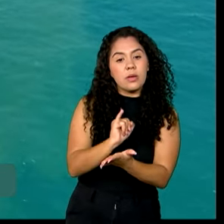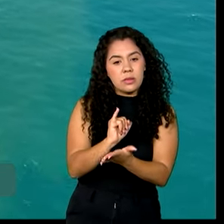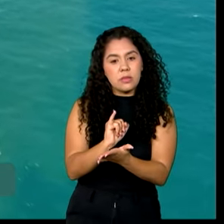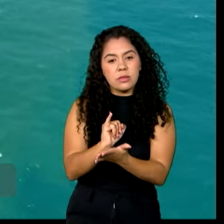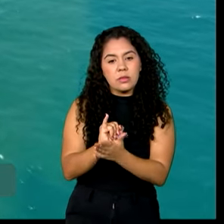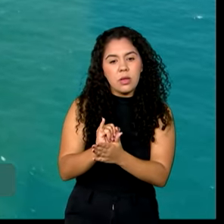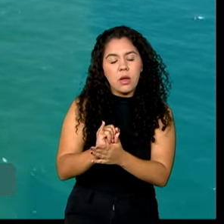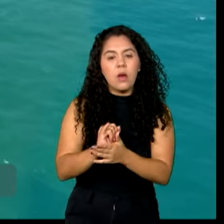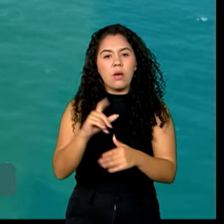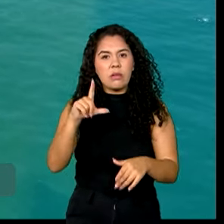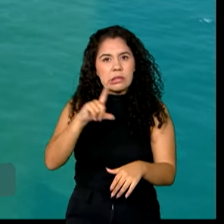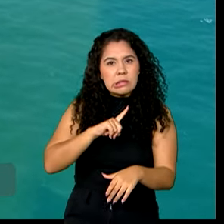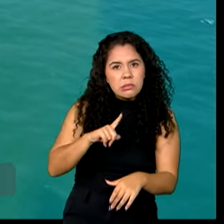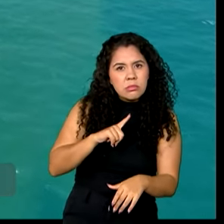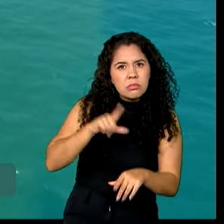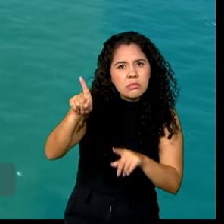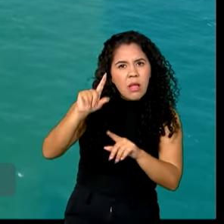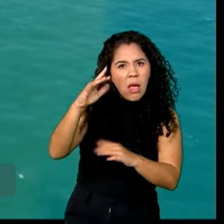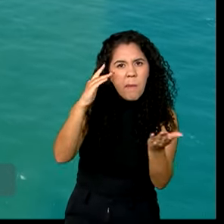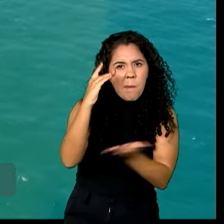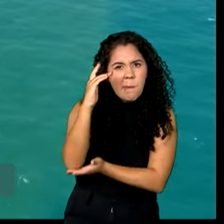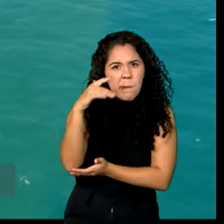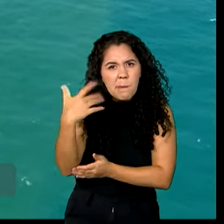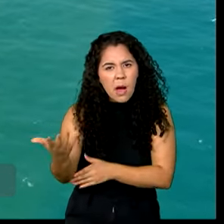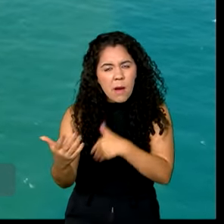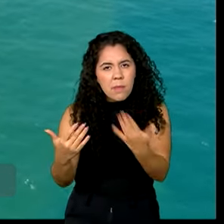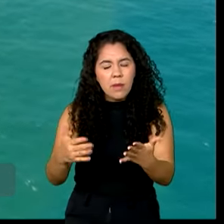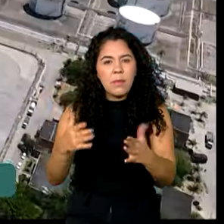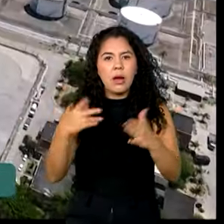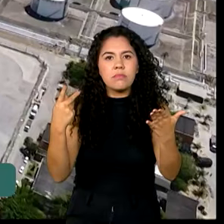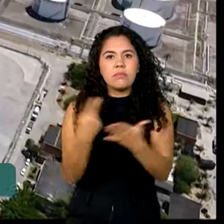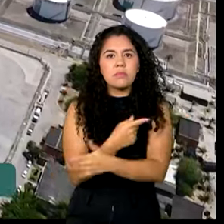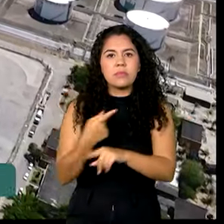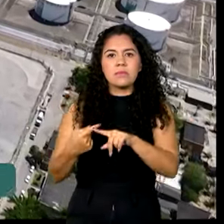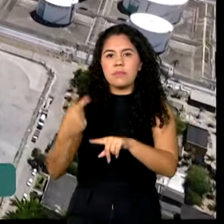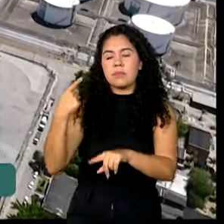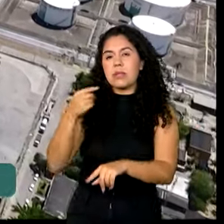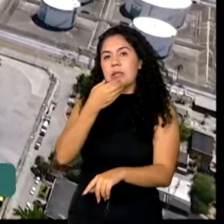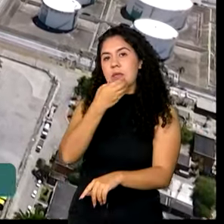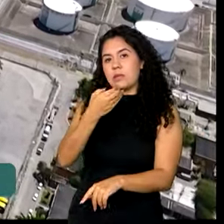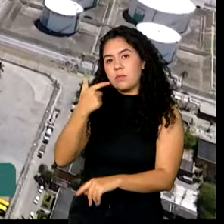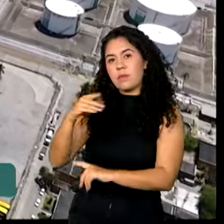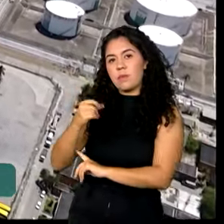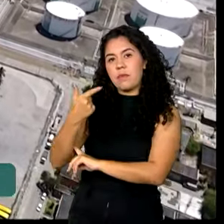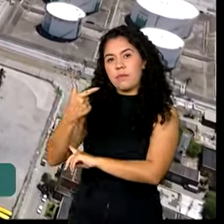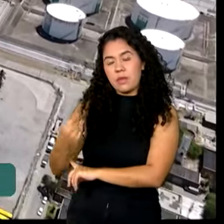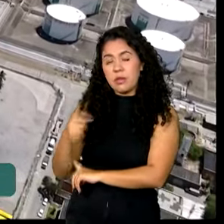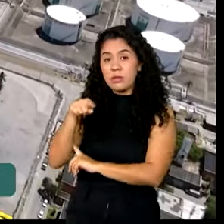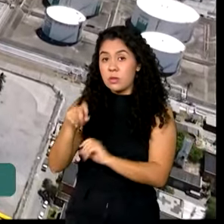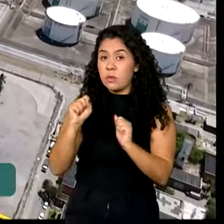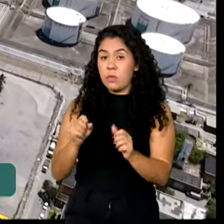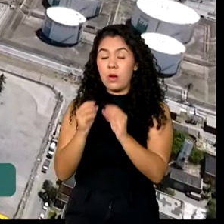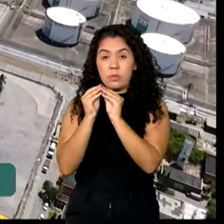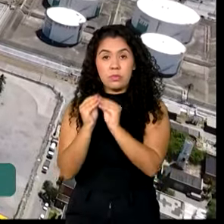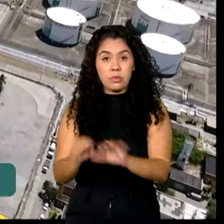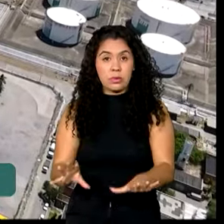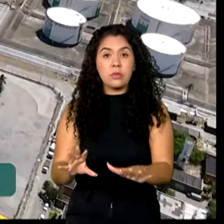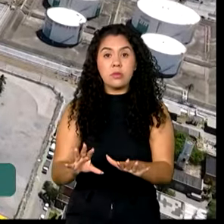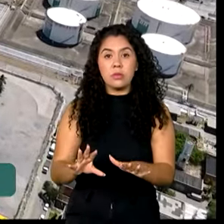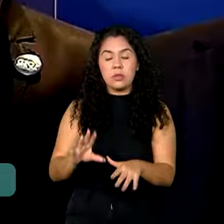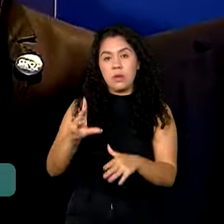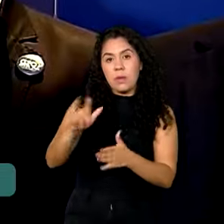nível de desmatamento, identificado até dezembro de 2020, o que pode gerar prejuízos para as exportações